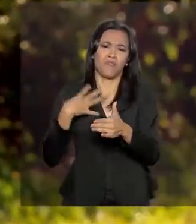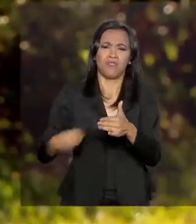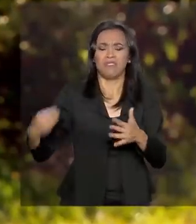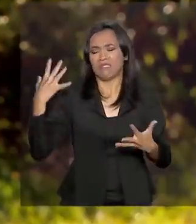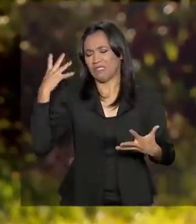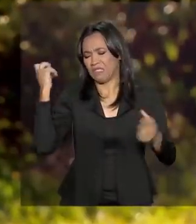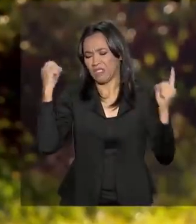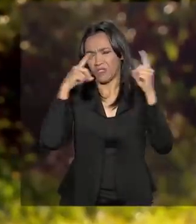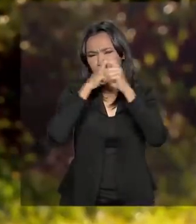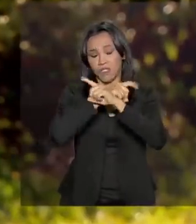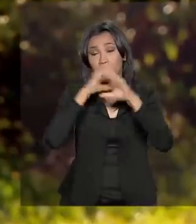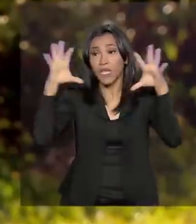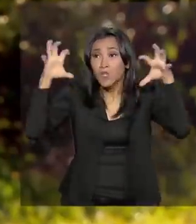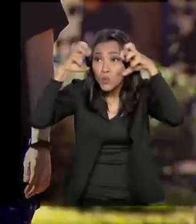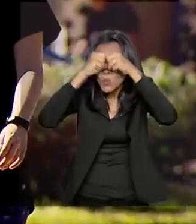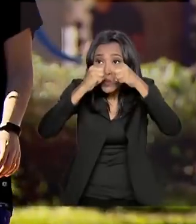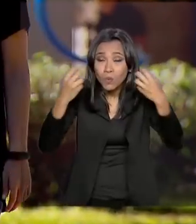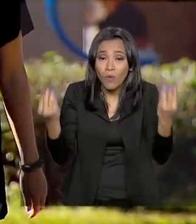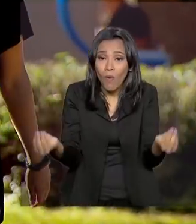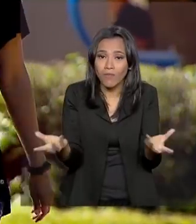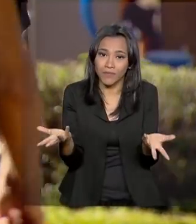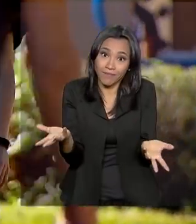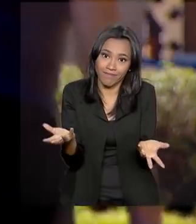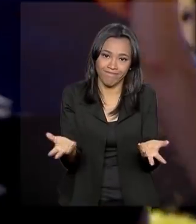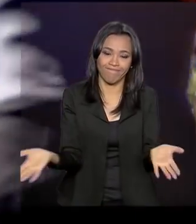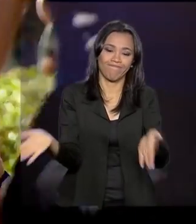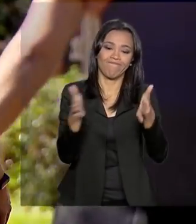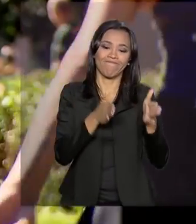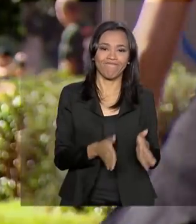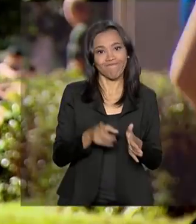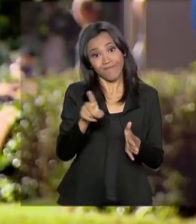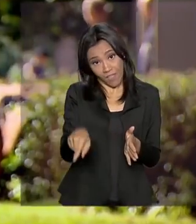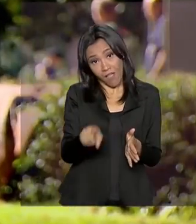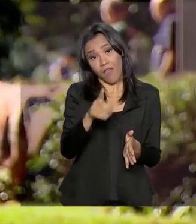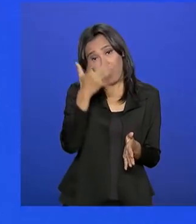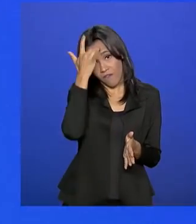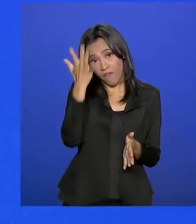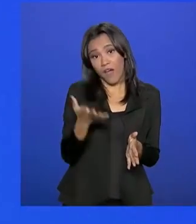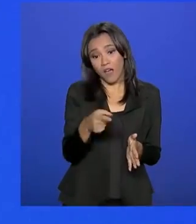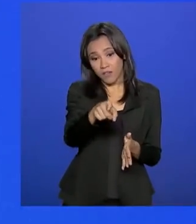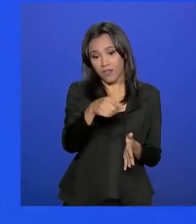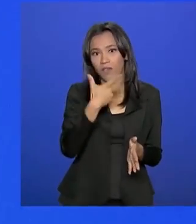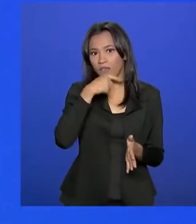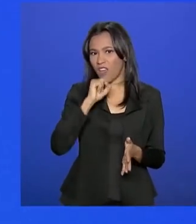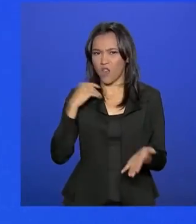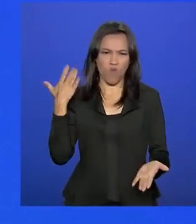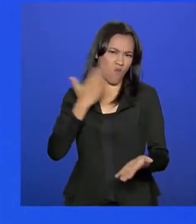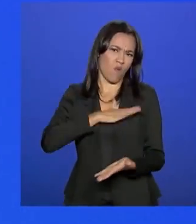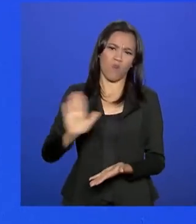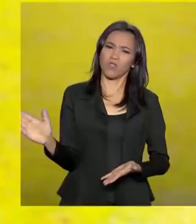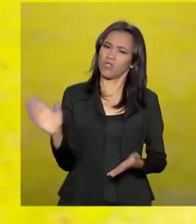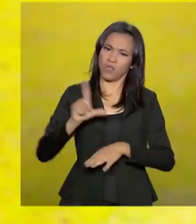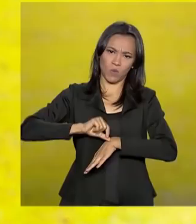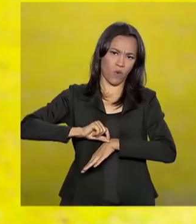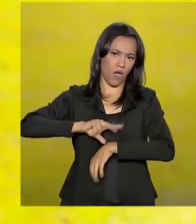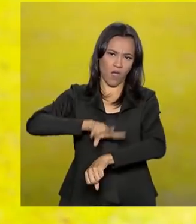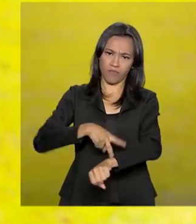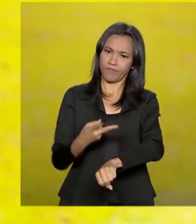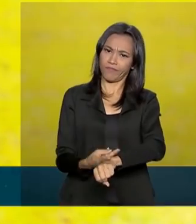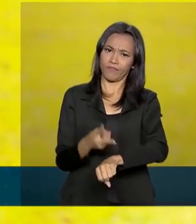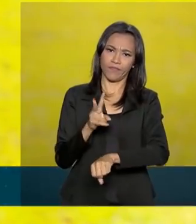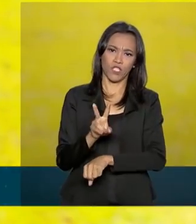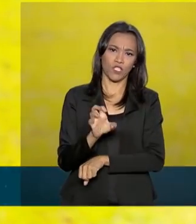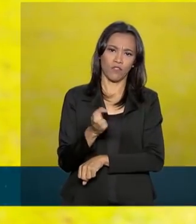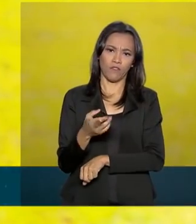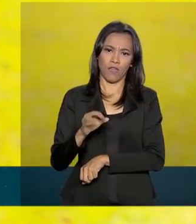complicado porque está ainda escuro de manhã, né? Pois é, Deise, e é bem mais fácil encontrar quem deteste o horário de verão. Pelo menos onde eu